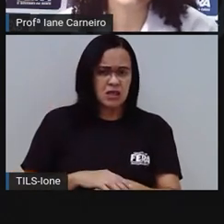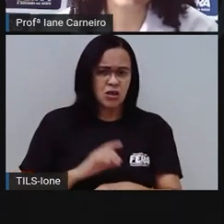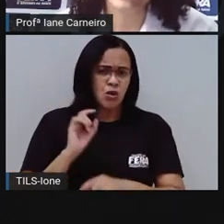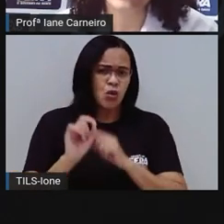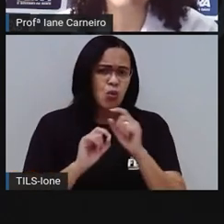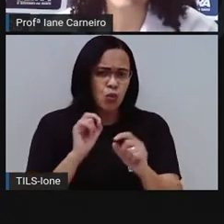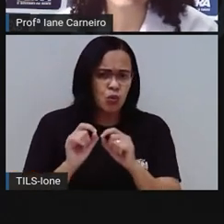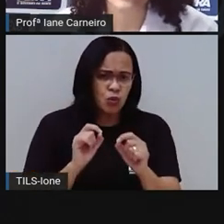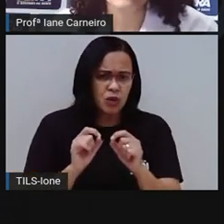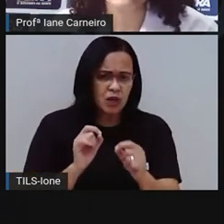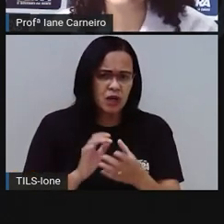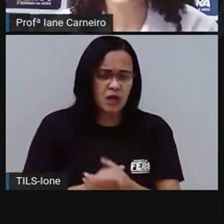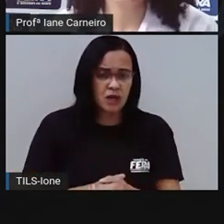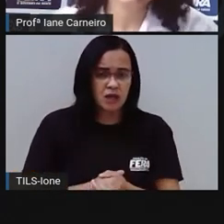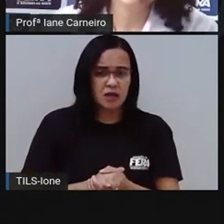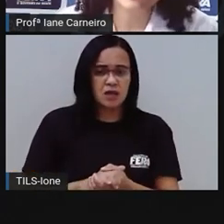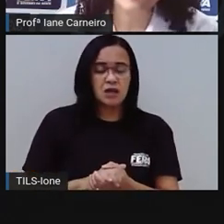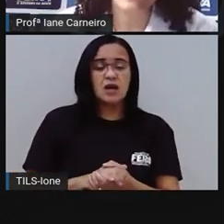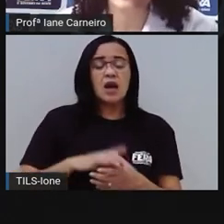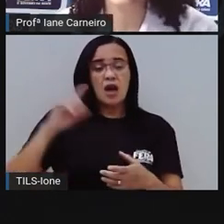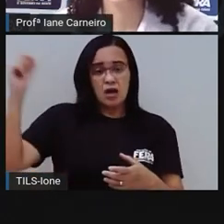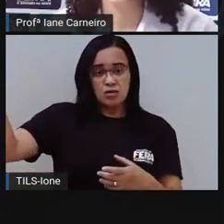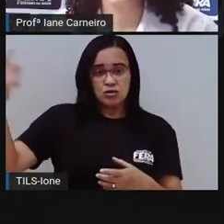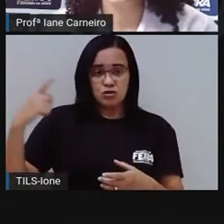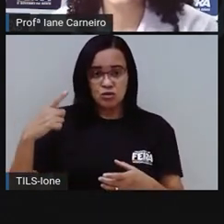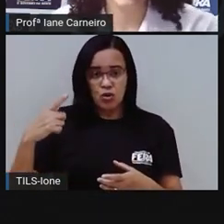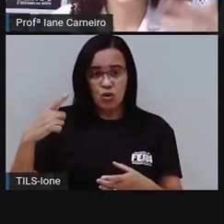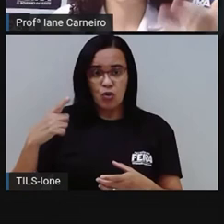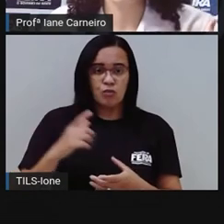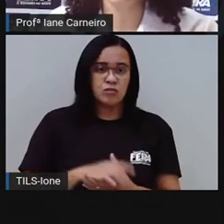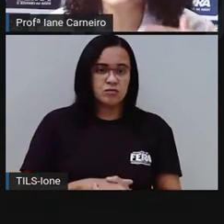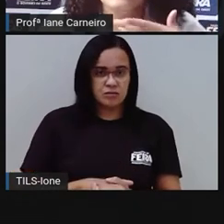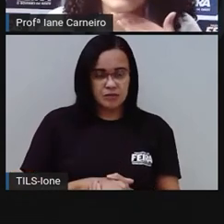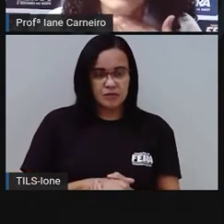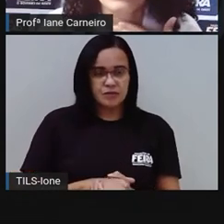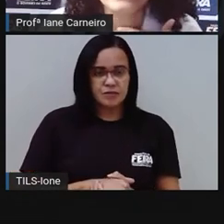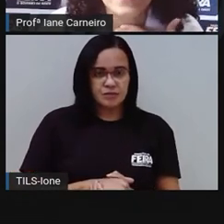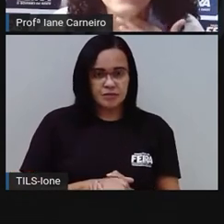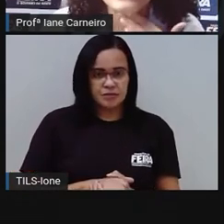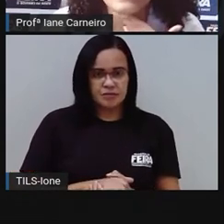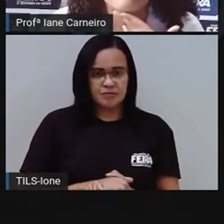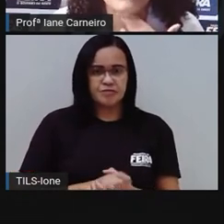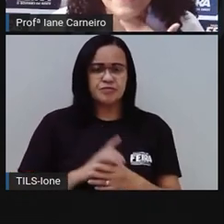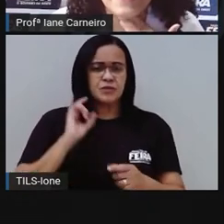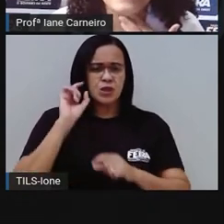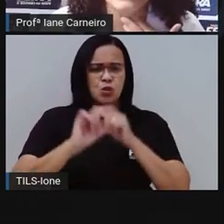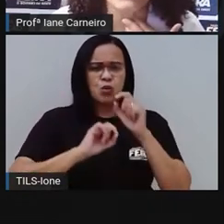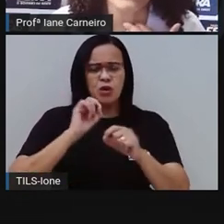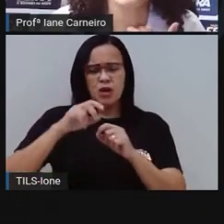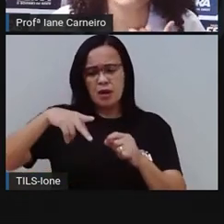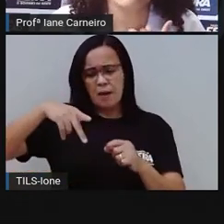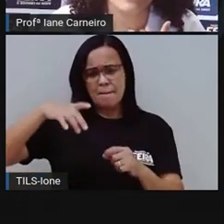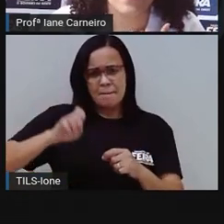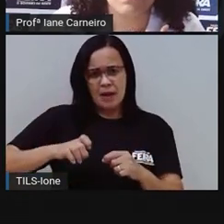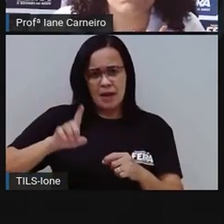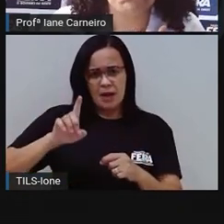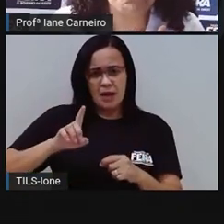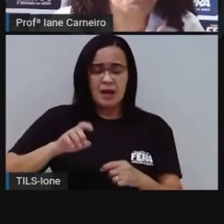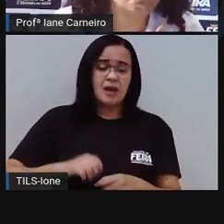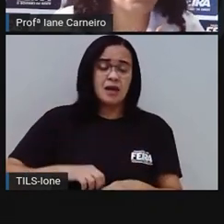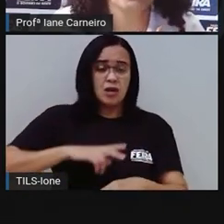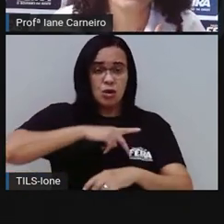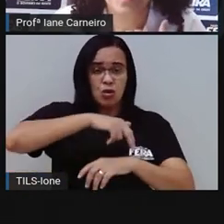Ele é um rei, não é? Mas não tem um rei nada. Um reino, não é? O que é que tem pé e corre em pé?